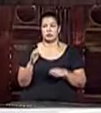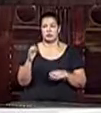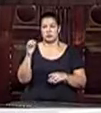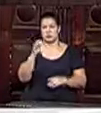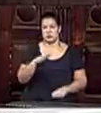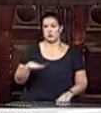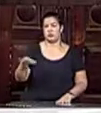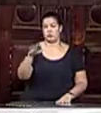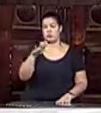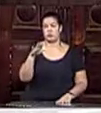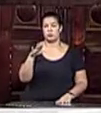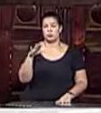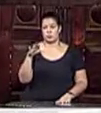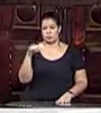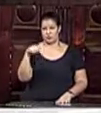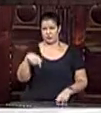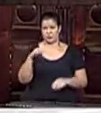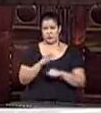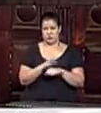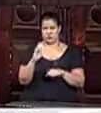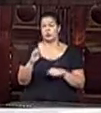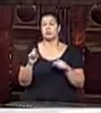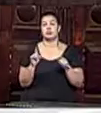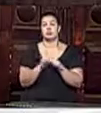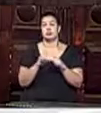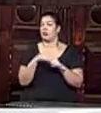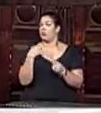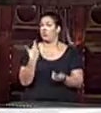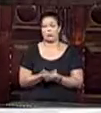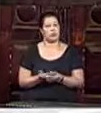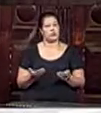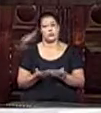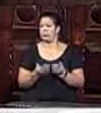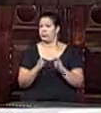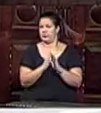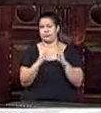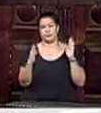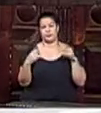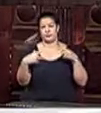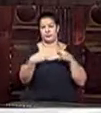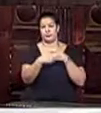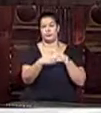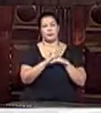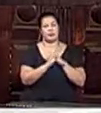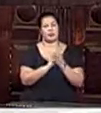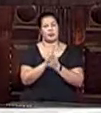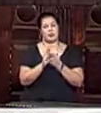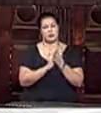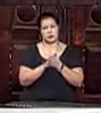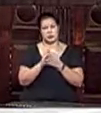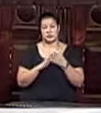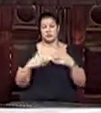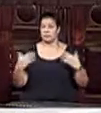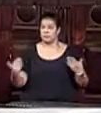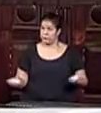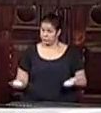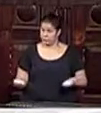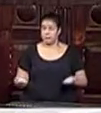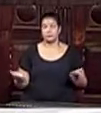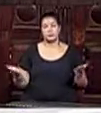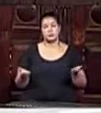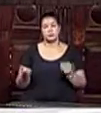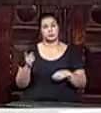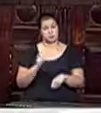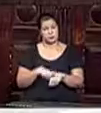região sul do estado, e até hoje não foi inaugurado. Então, num momento